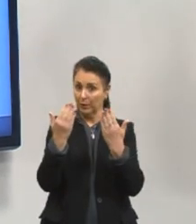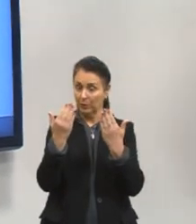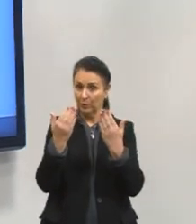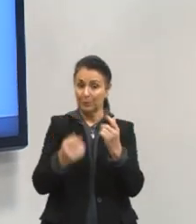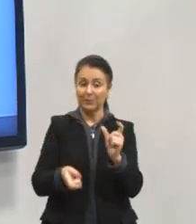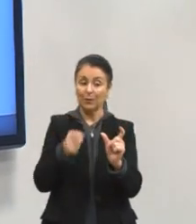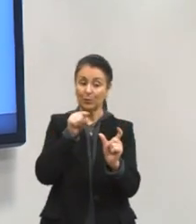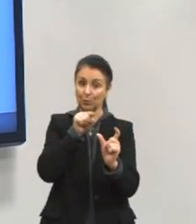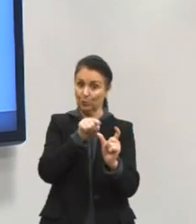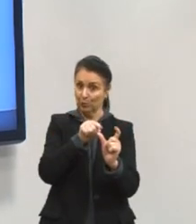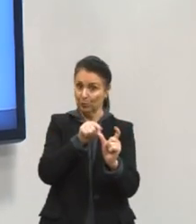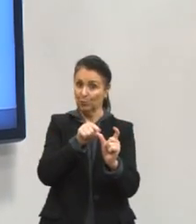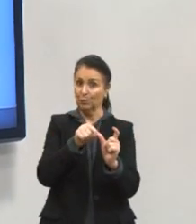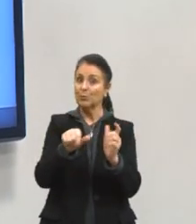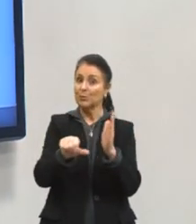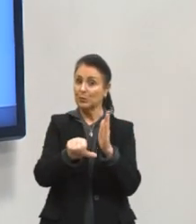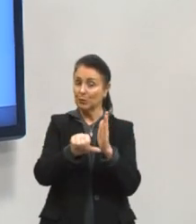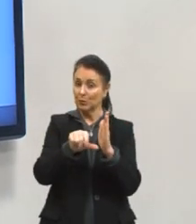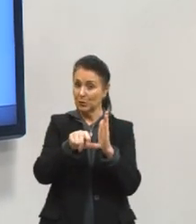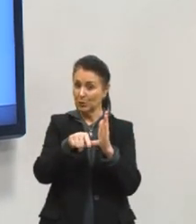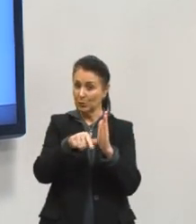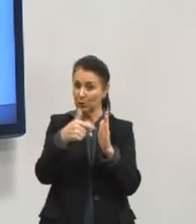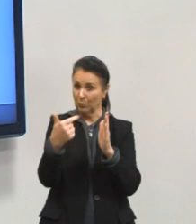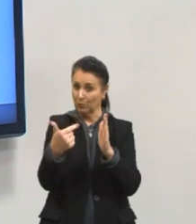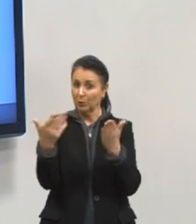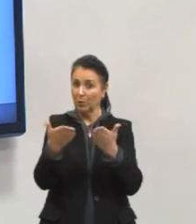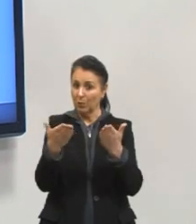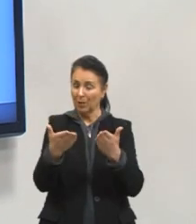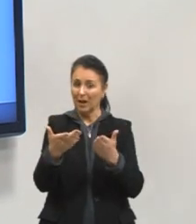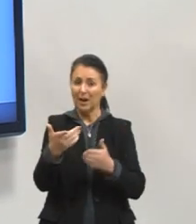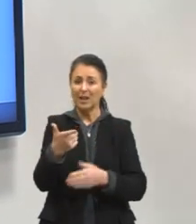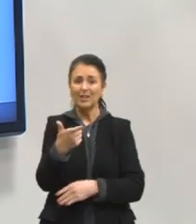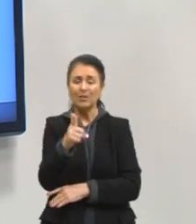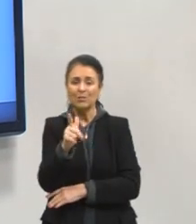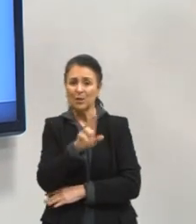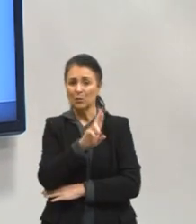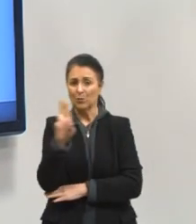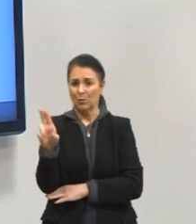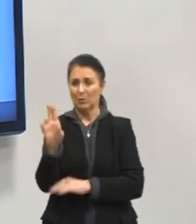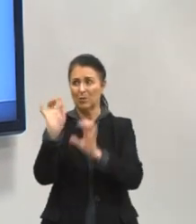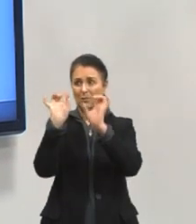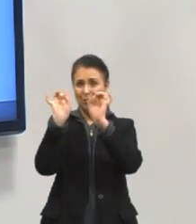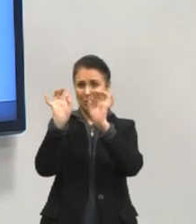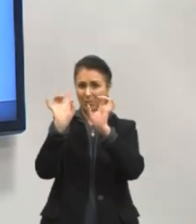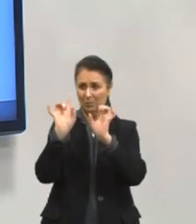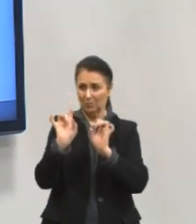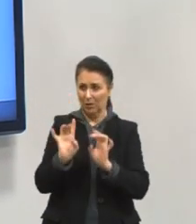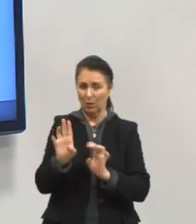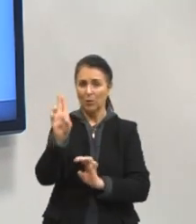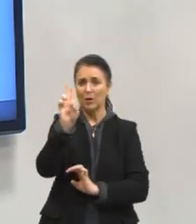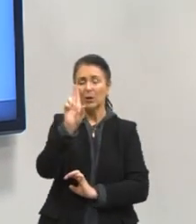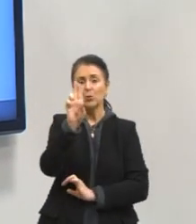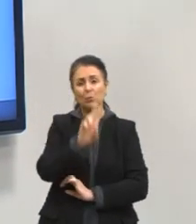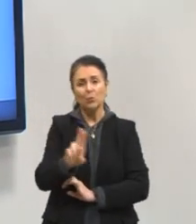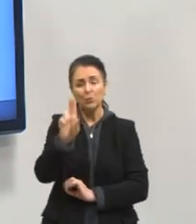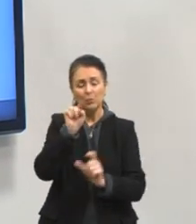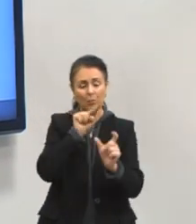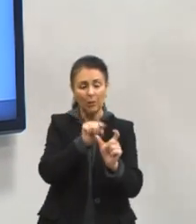termo, ele não tem um nome específico no nosso idioma. E daí a gente usa uma palavra que tem um sentido